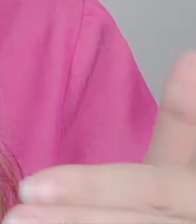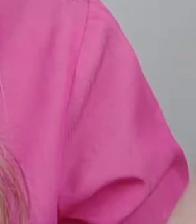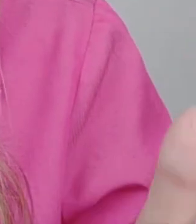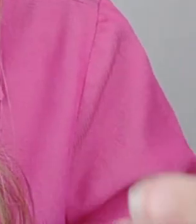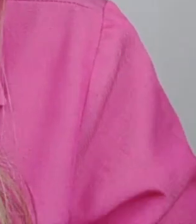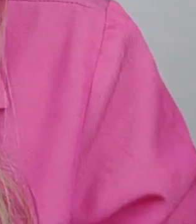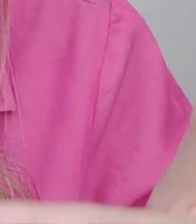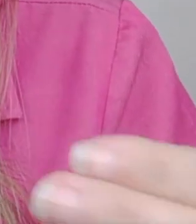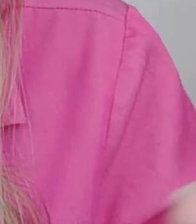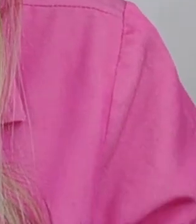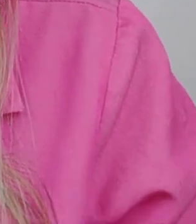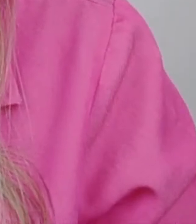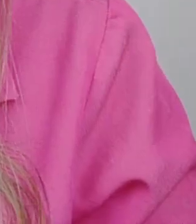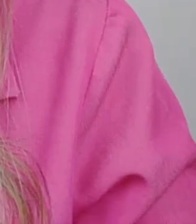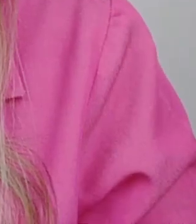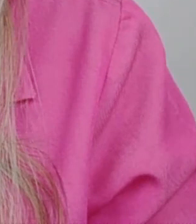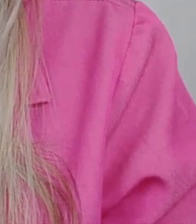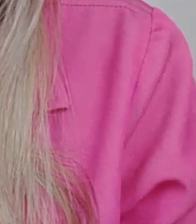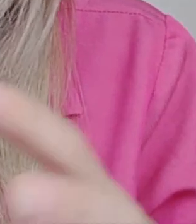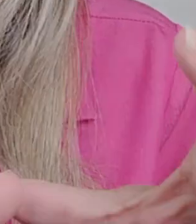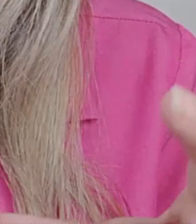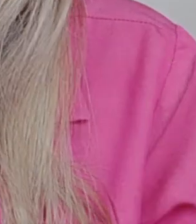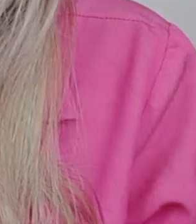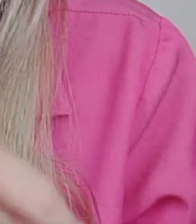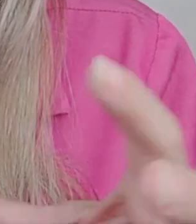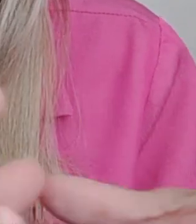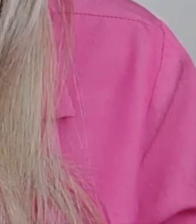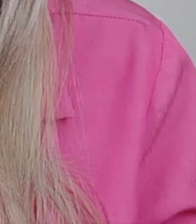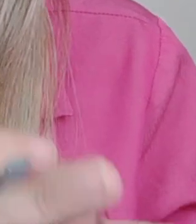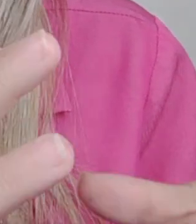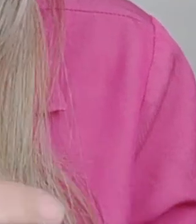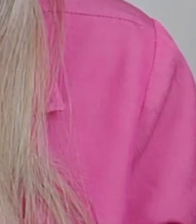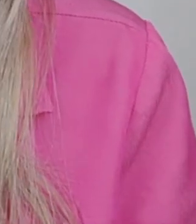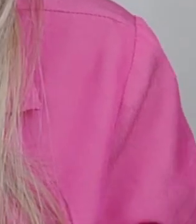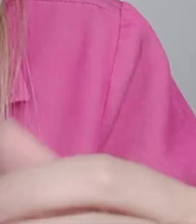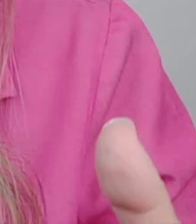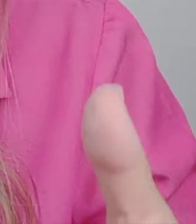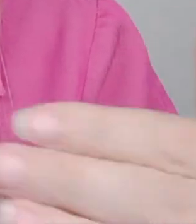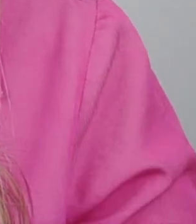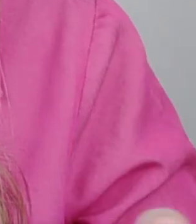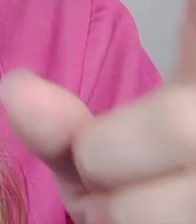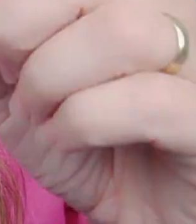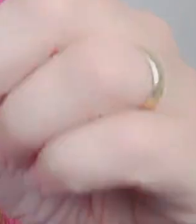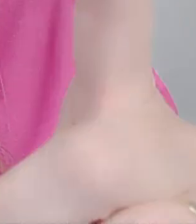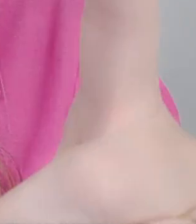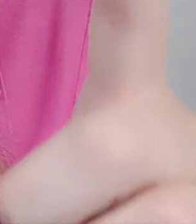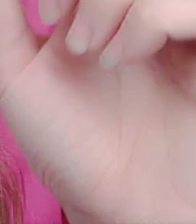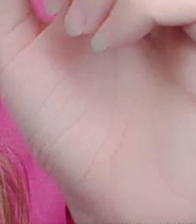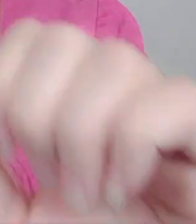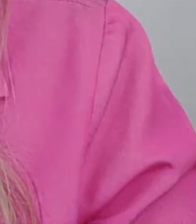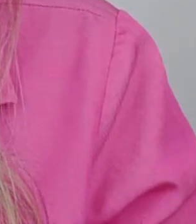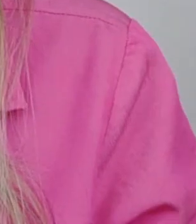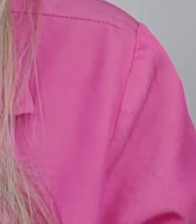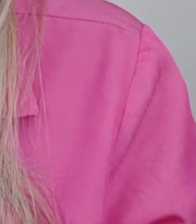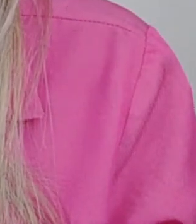informações da Caixa Econômica Federal na operacionalização desse empréstimo consignado pra todos vocês. Notícia boa